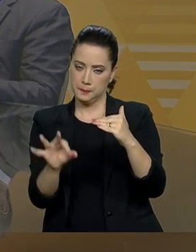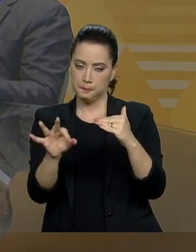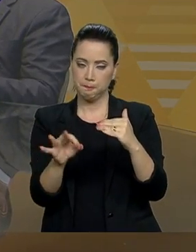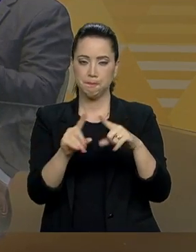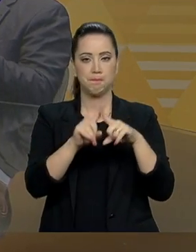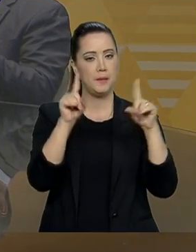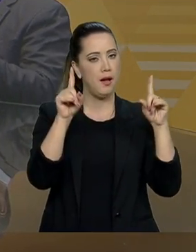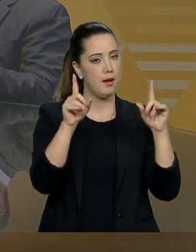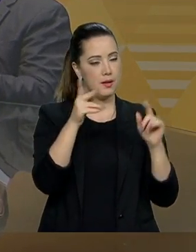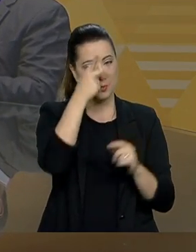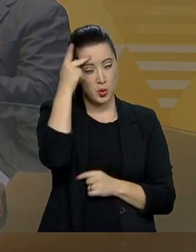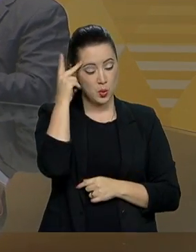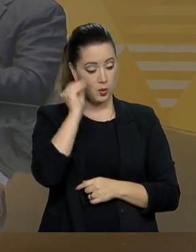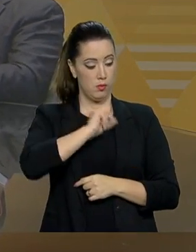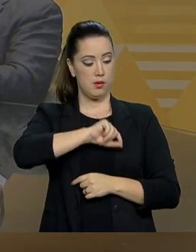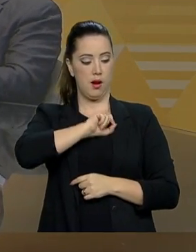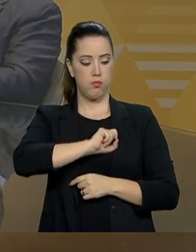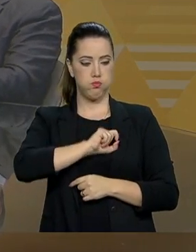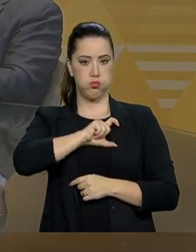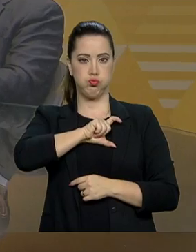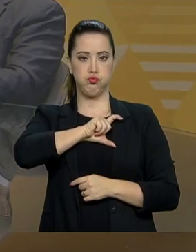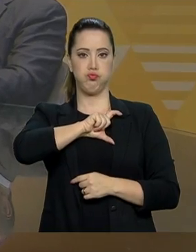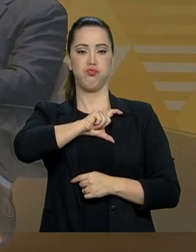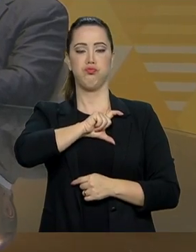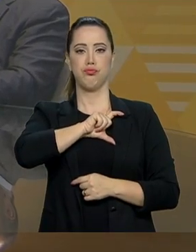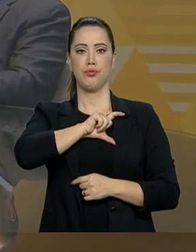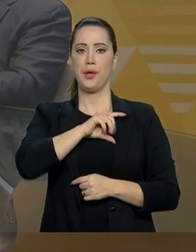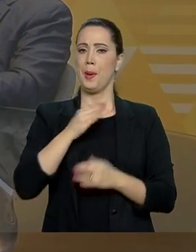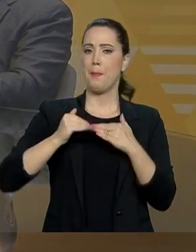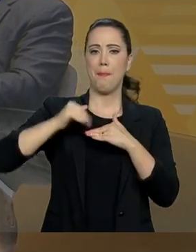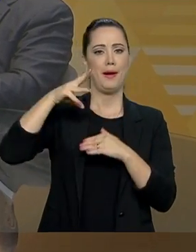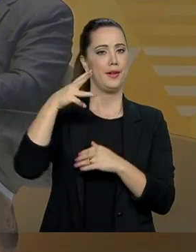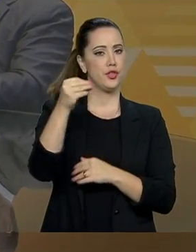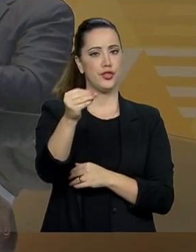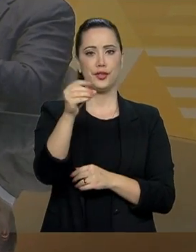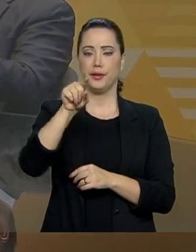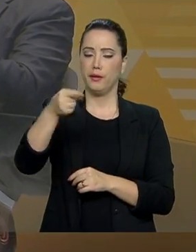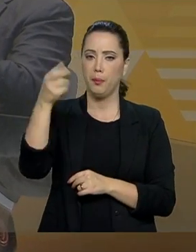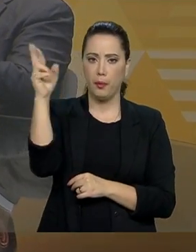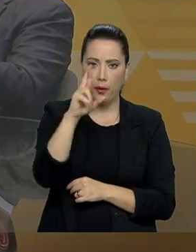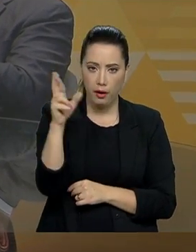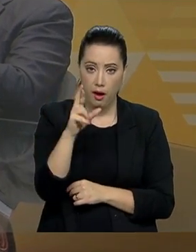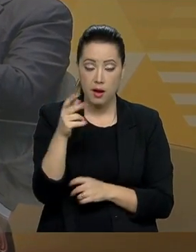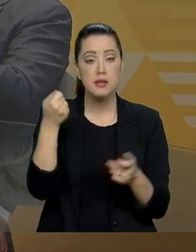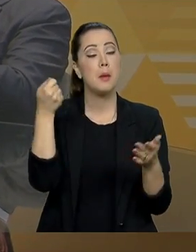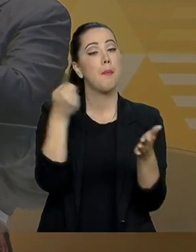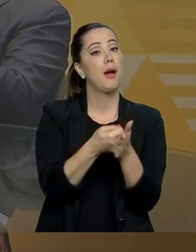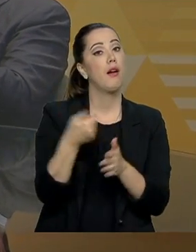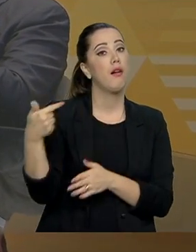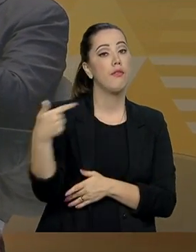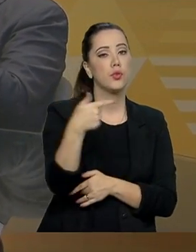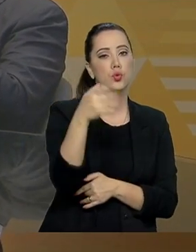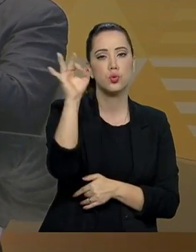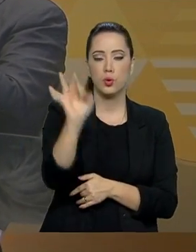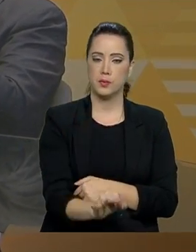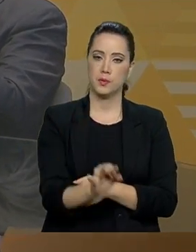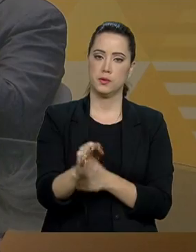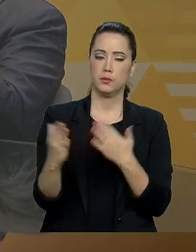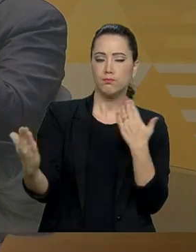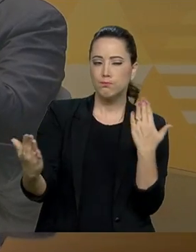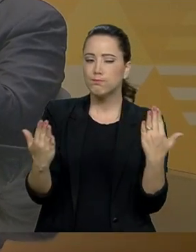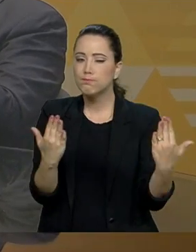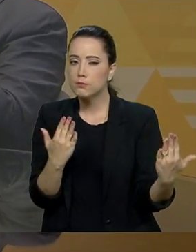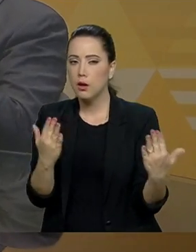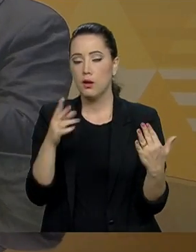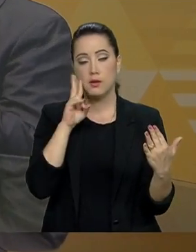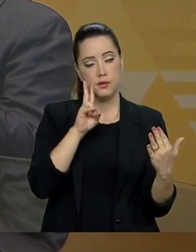39 mil e alguns quebrados, esse vai pagar uma alíquota de 22%. E dentro dos dois pisos que eu falei, é